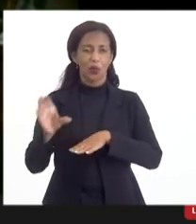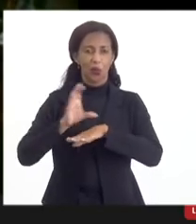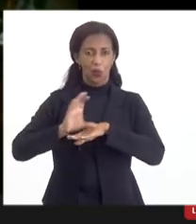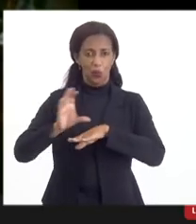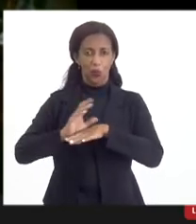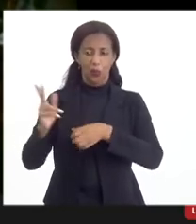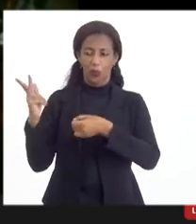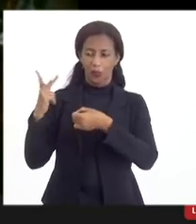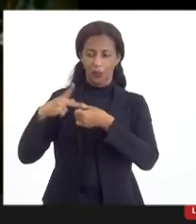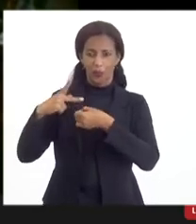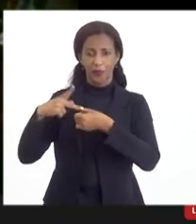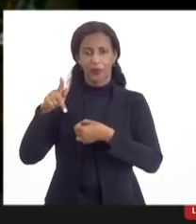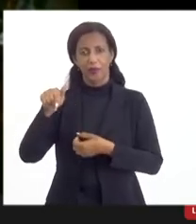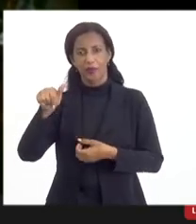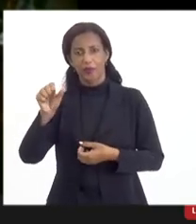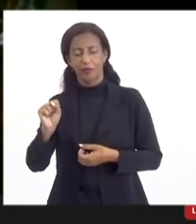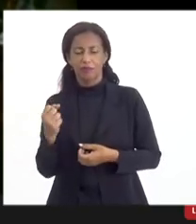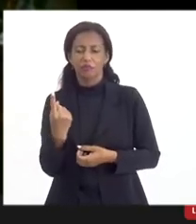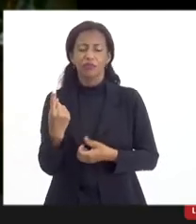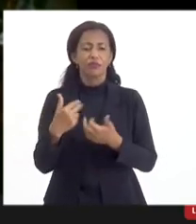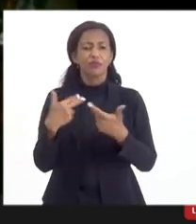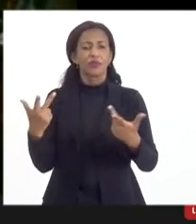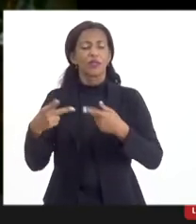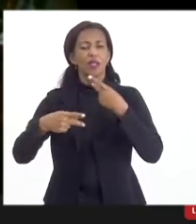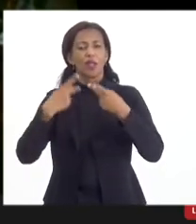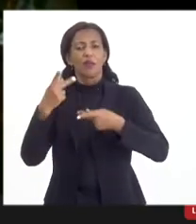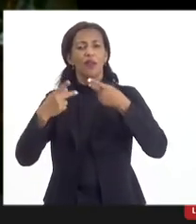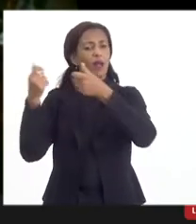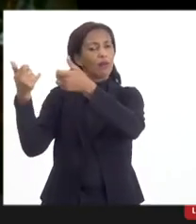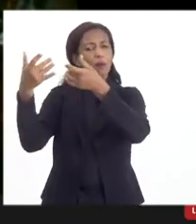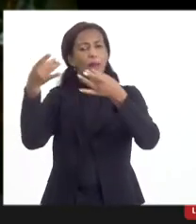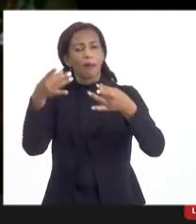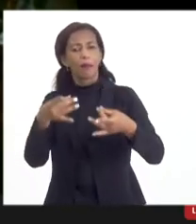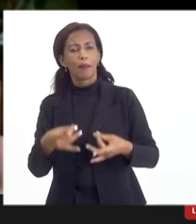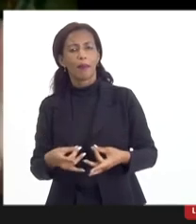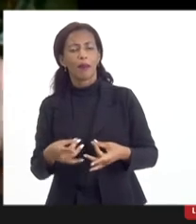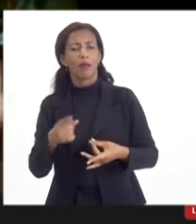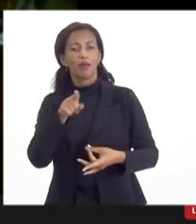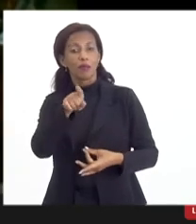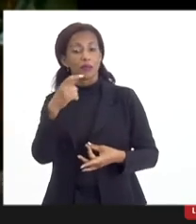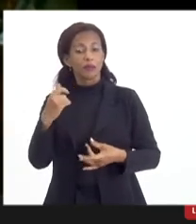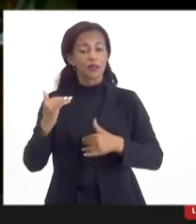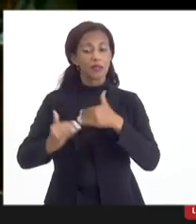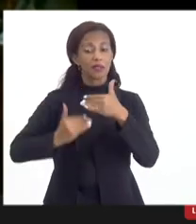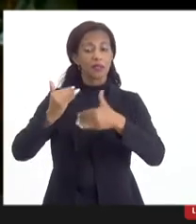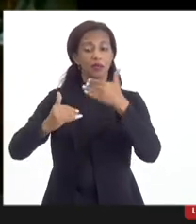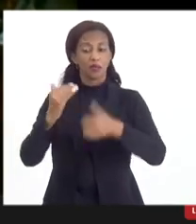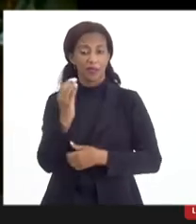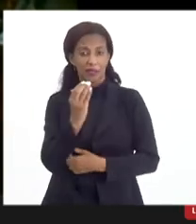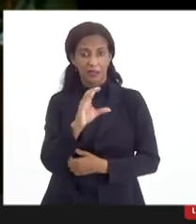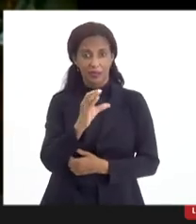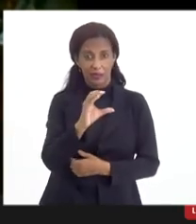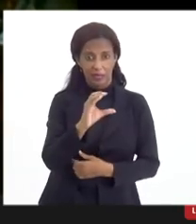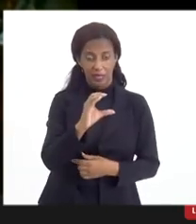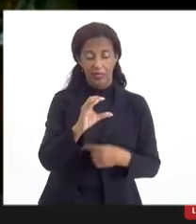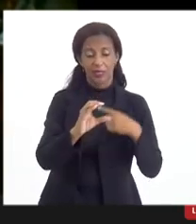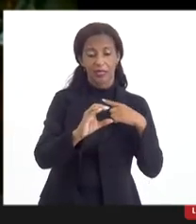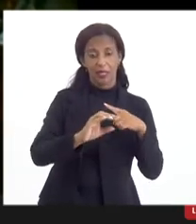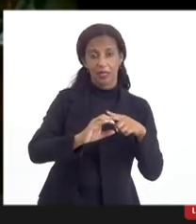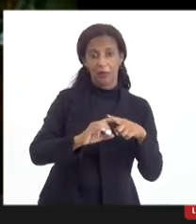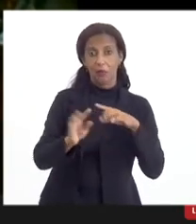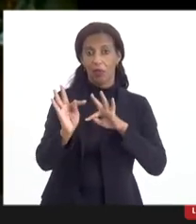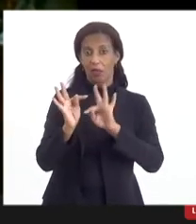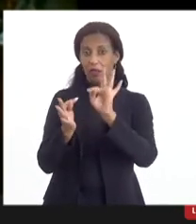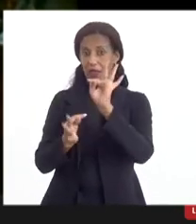petróleo e gás, uma das coisas que a gente falava é o seguinte, você tem que desenvolver a ciência, depois você, com a